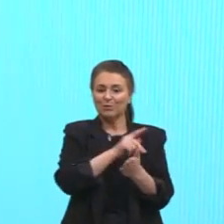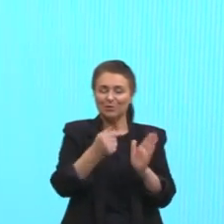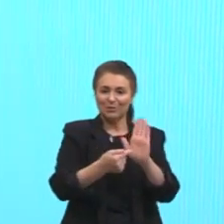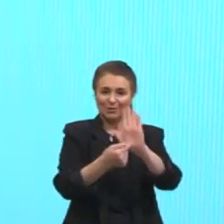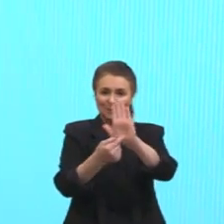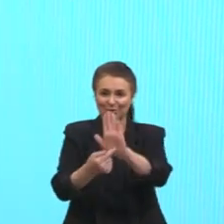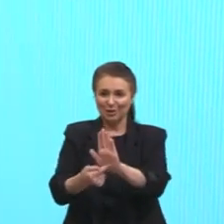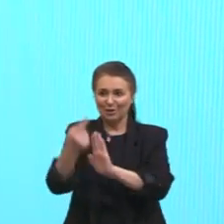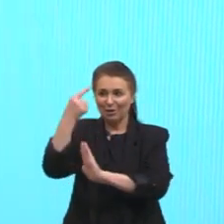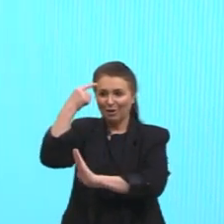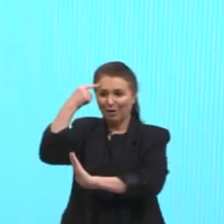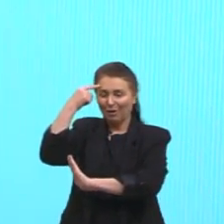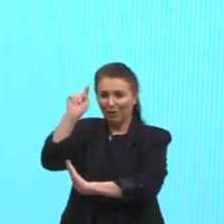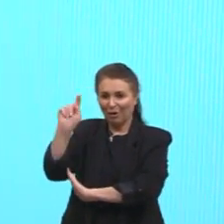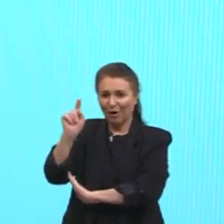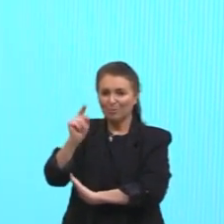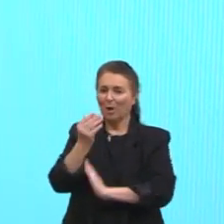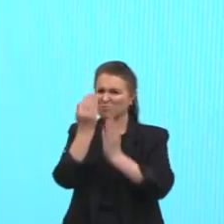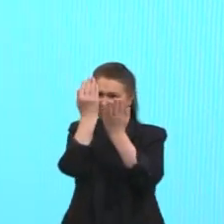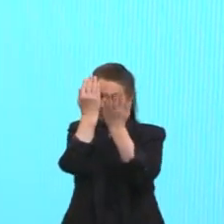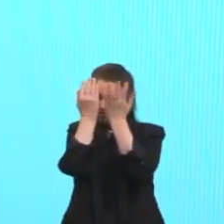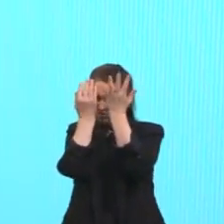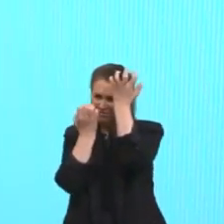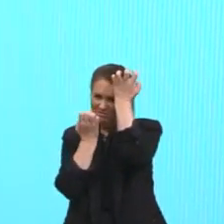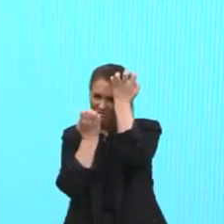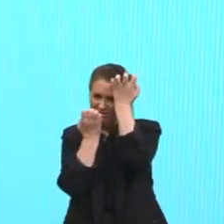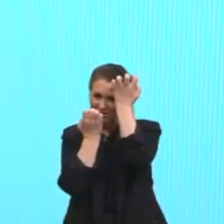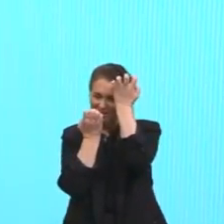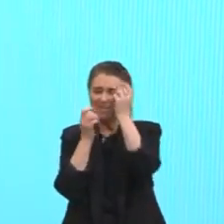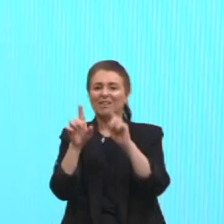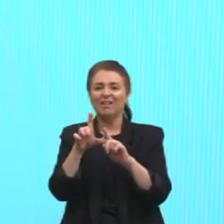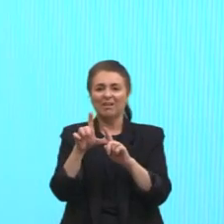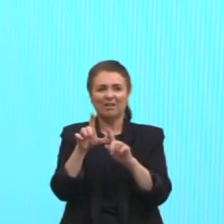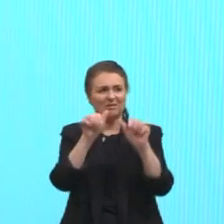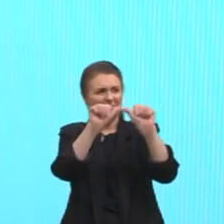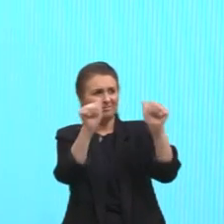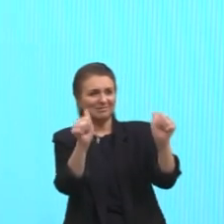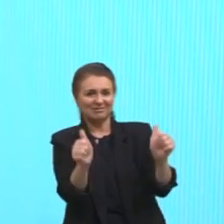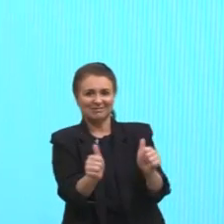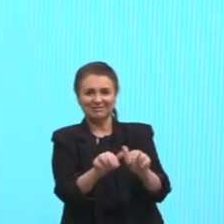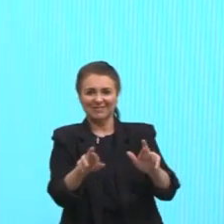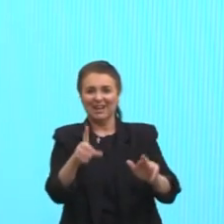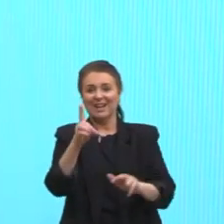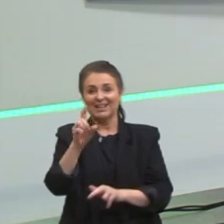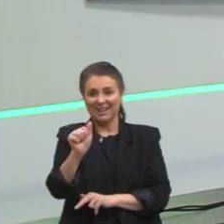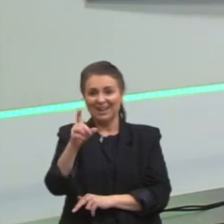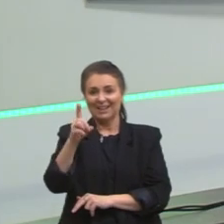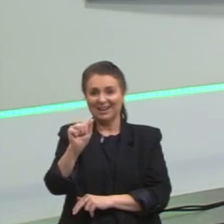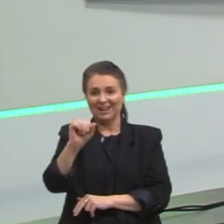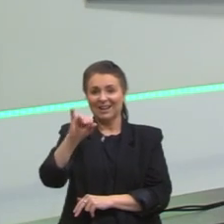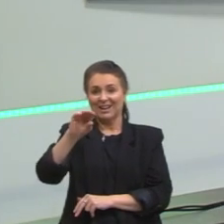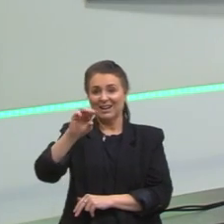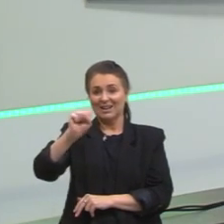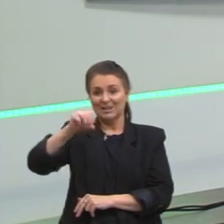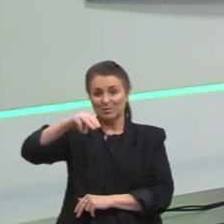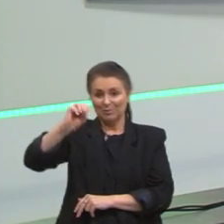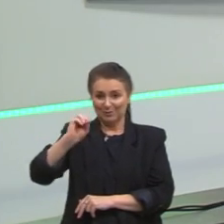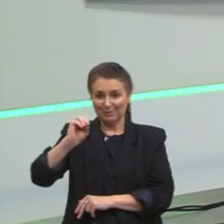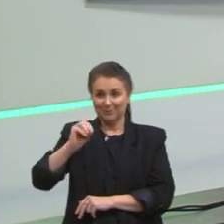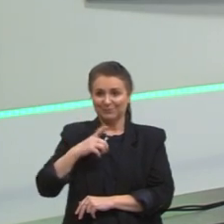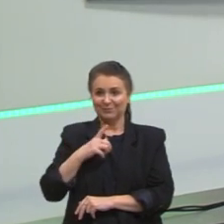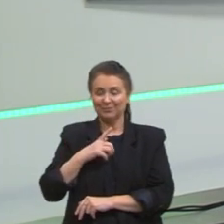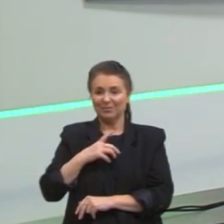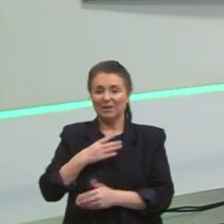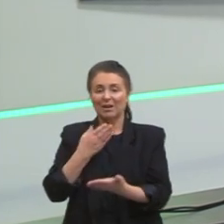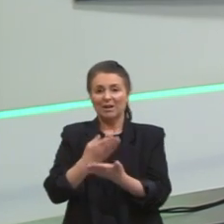insólidas, o cubismo, objetos, paisagens, não. Dadaísmo é a resposta certa. A